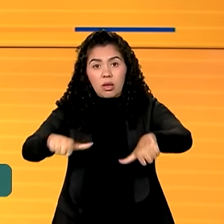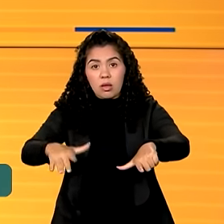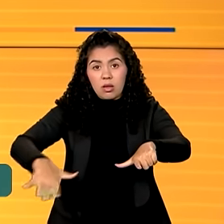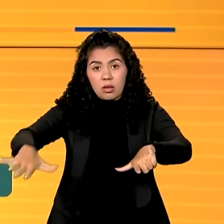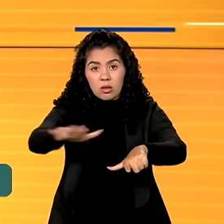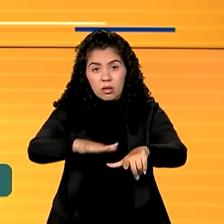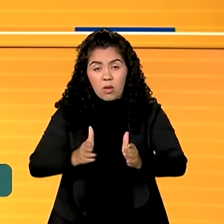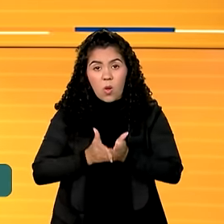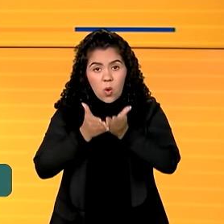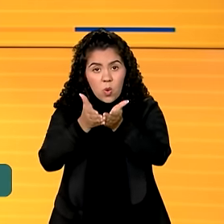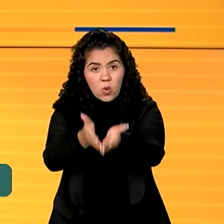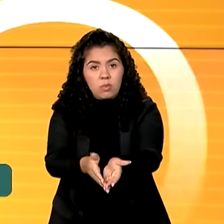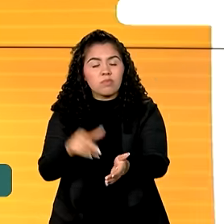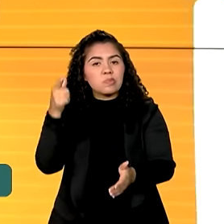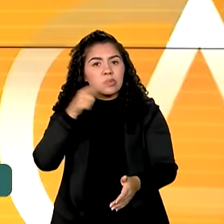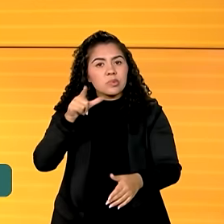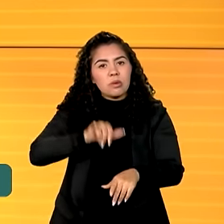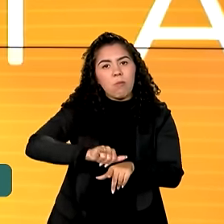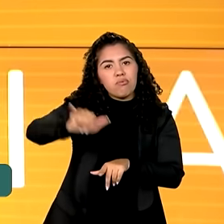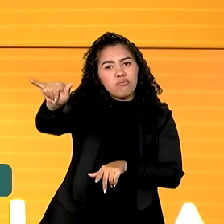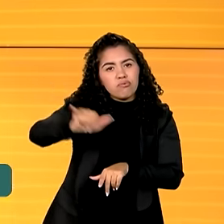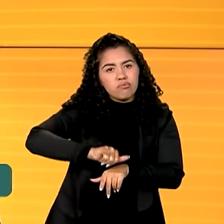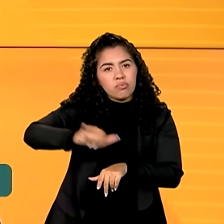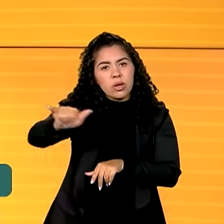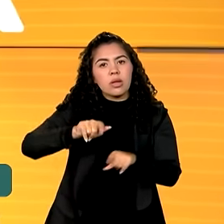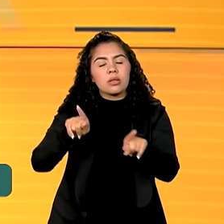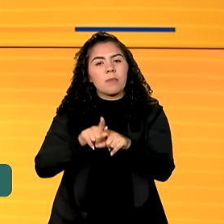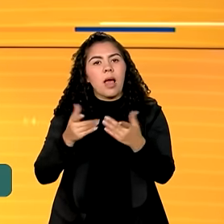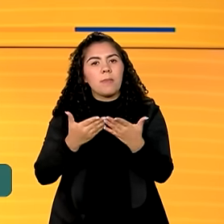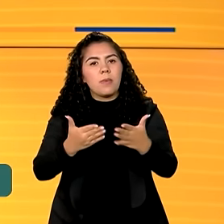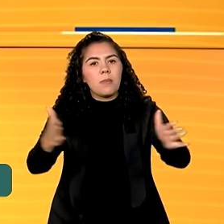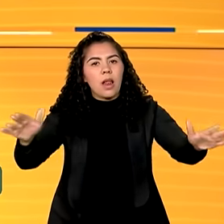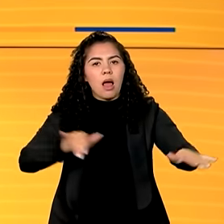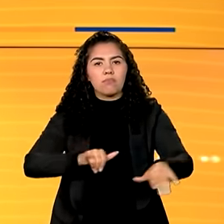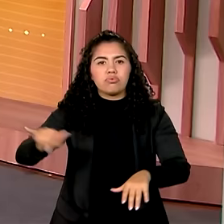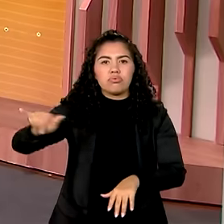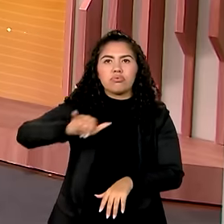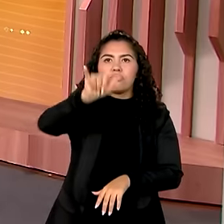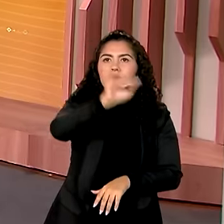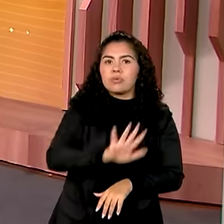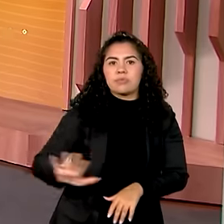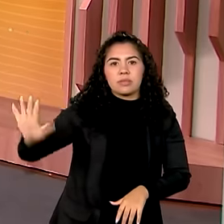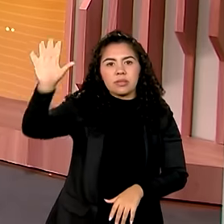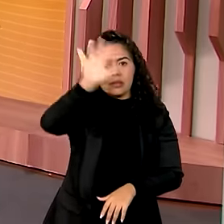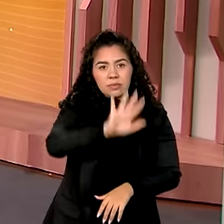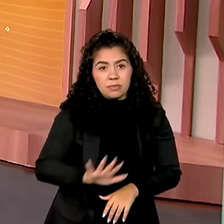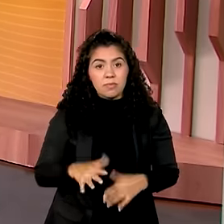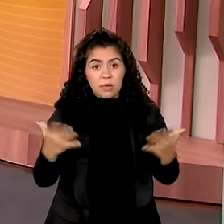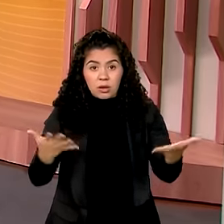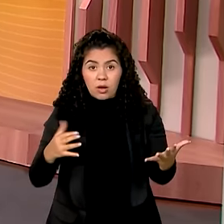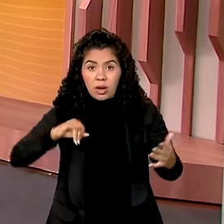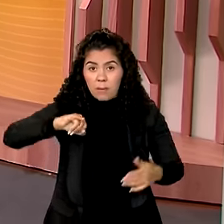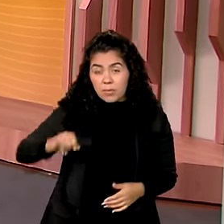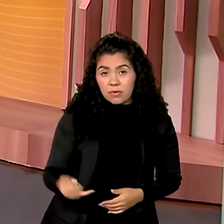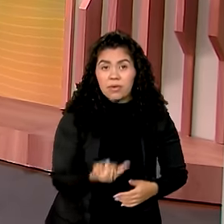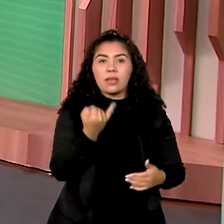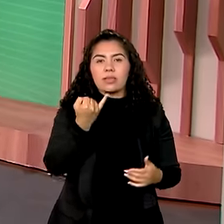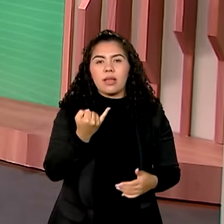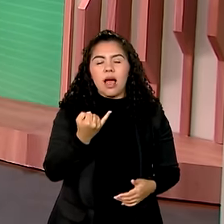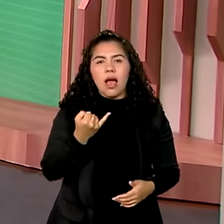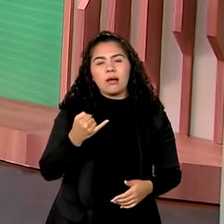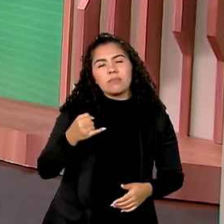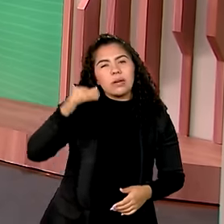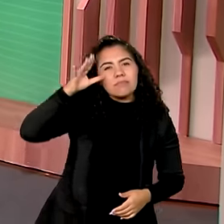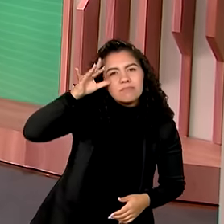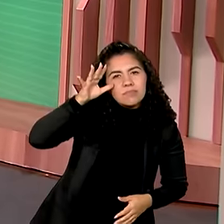opere voos comerciais e amplie a conexão do Estado com o restante do país. Então, vamos aproveitar para conhecer algumas